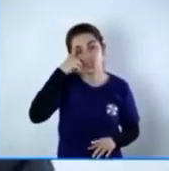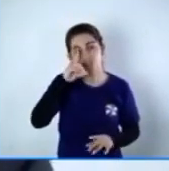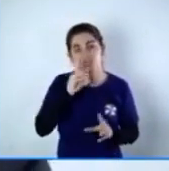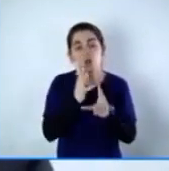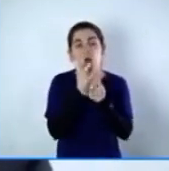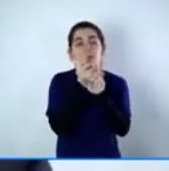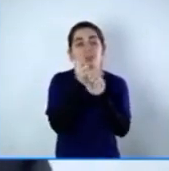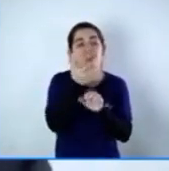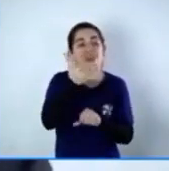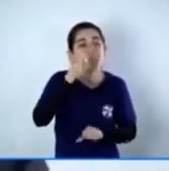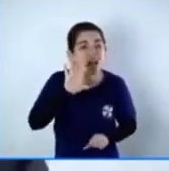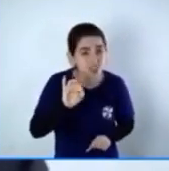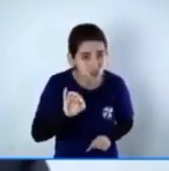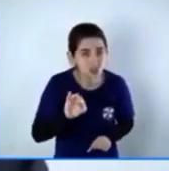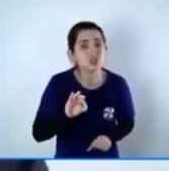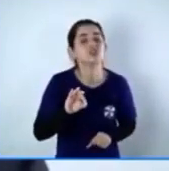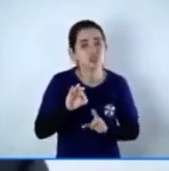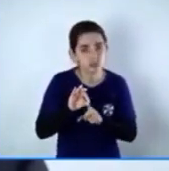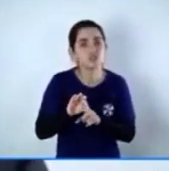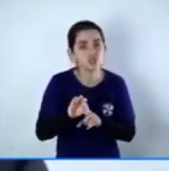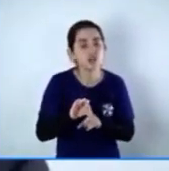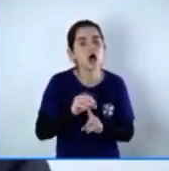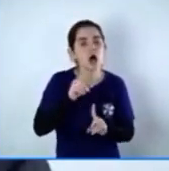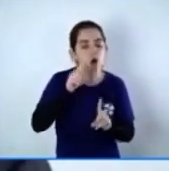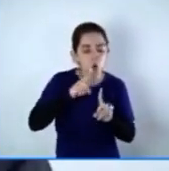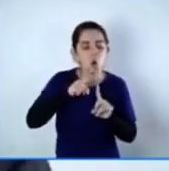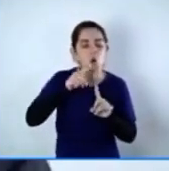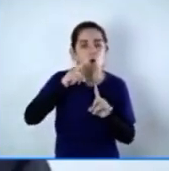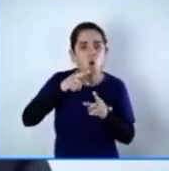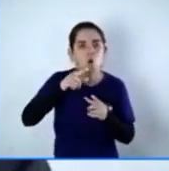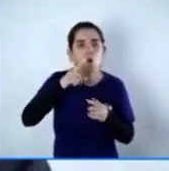10 dias, 10 sessões de ozônio e isso ajuda muito.